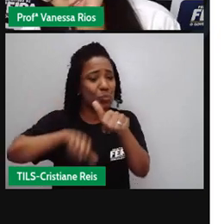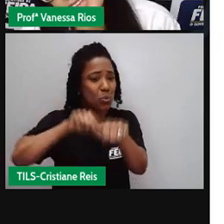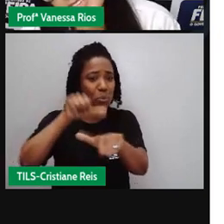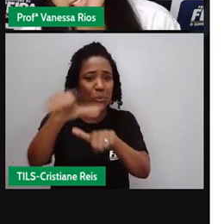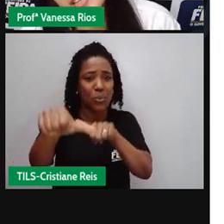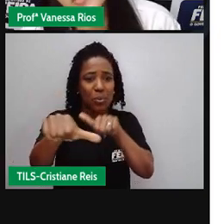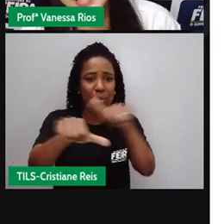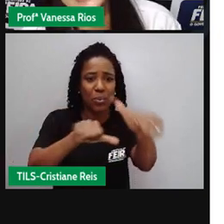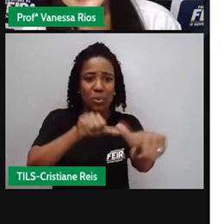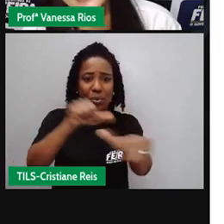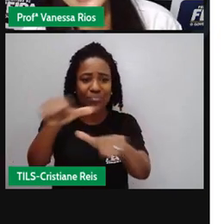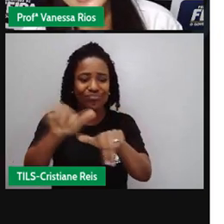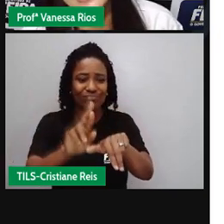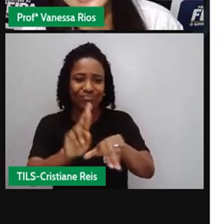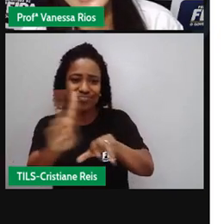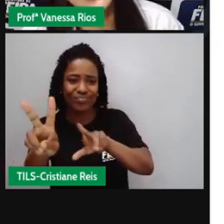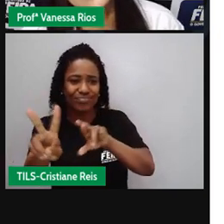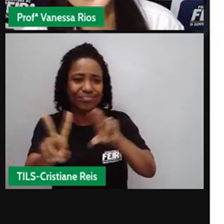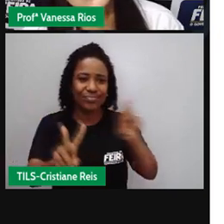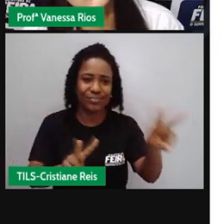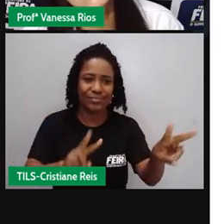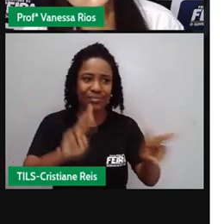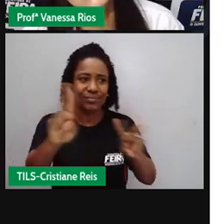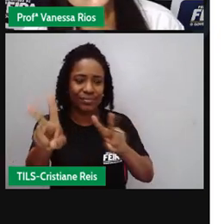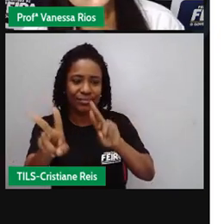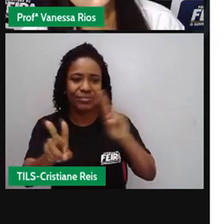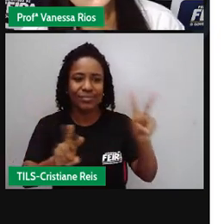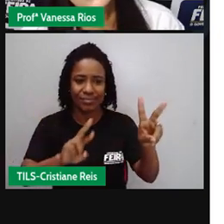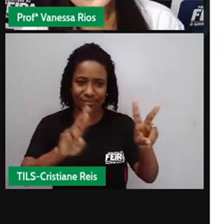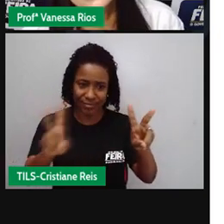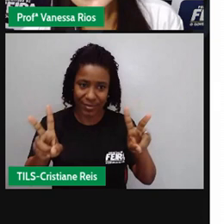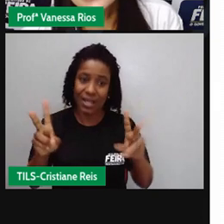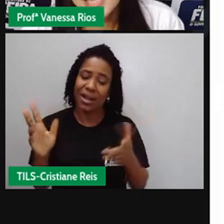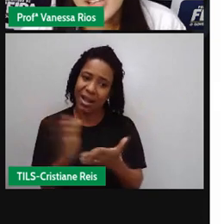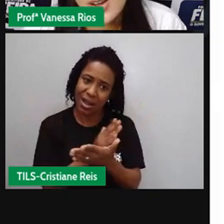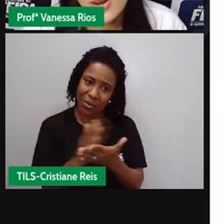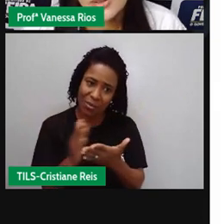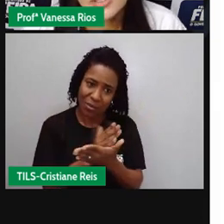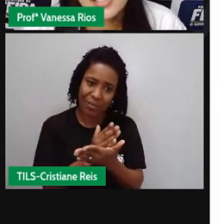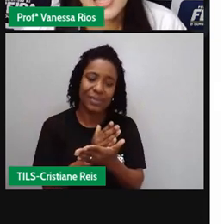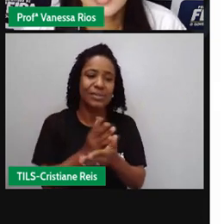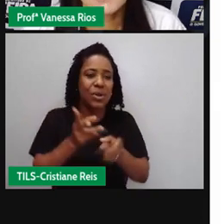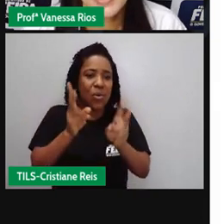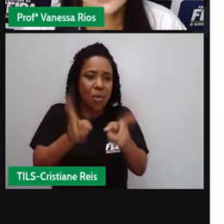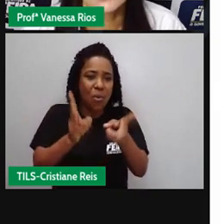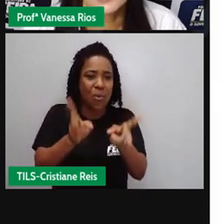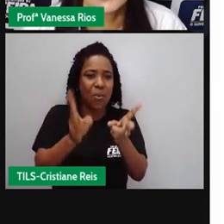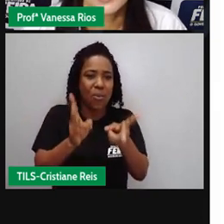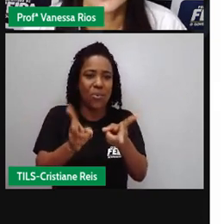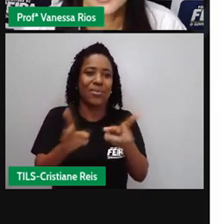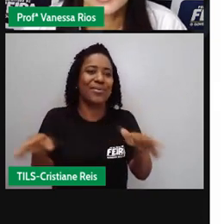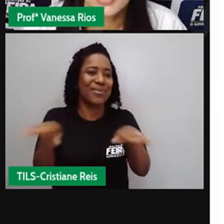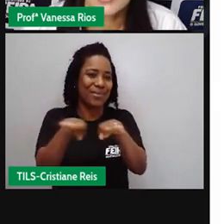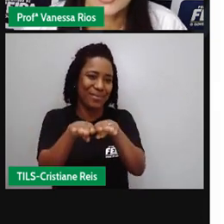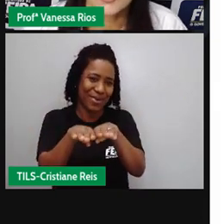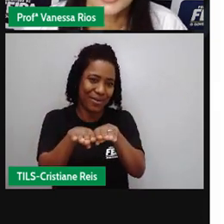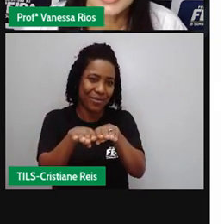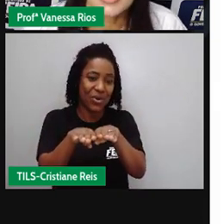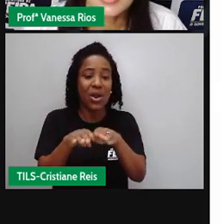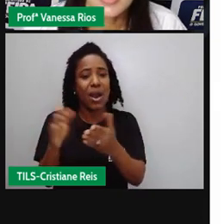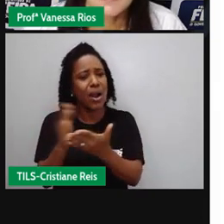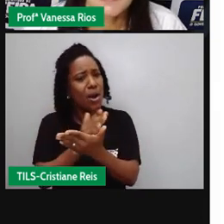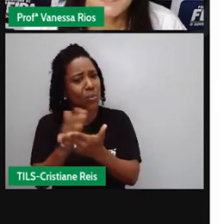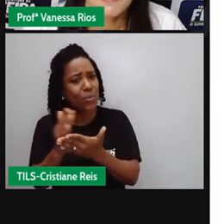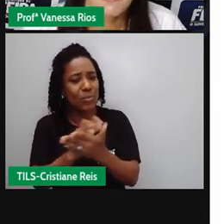permanecem iguais e outras mudam né outras aí passam pelo processo de